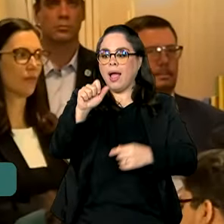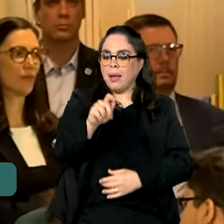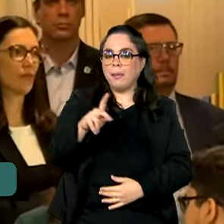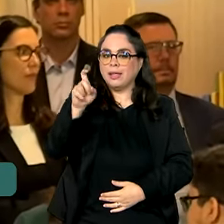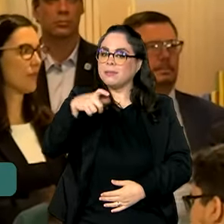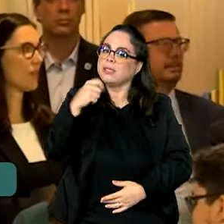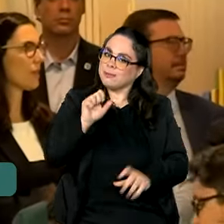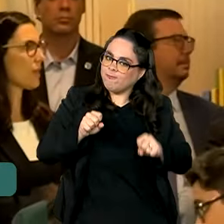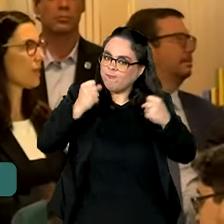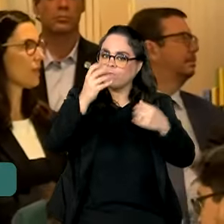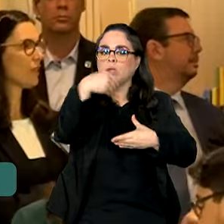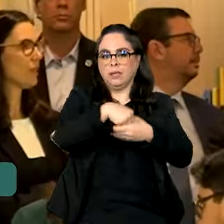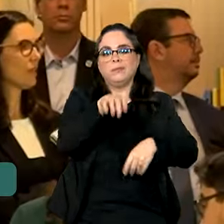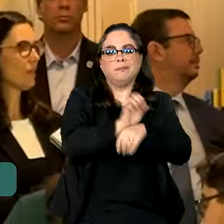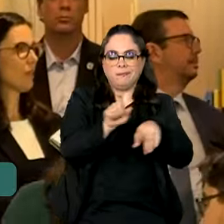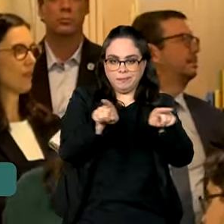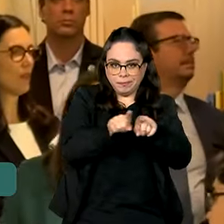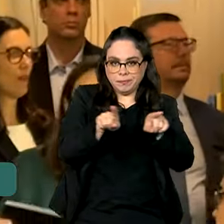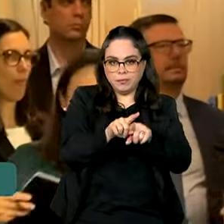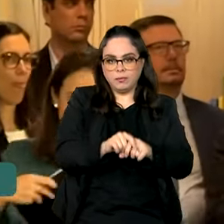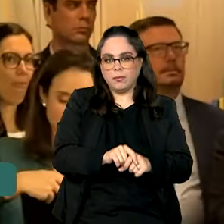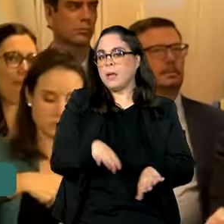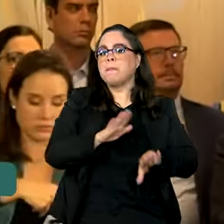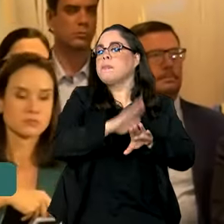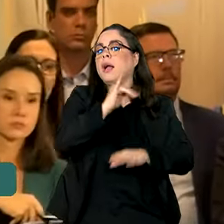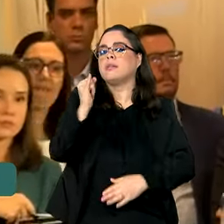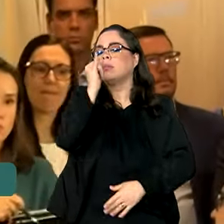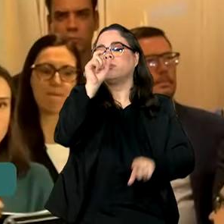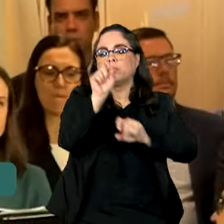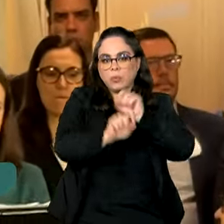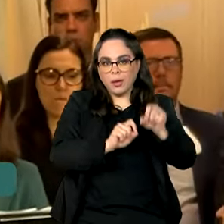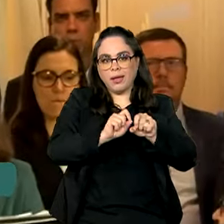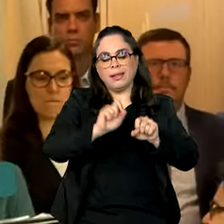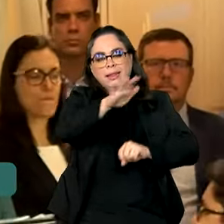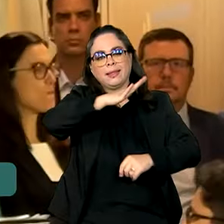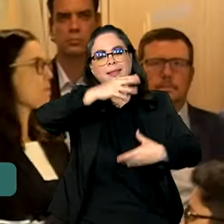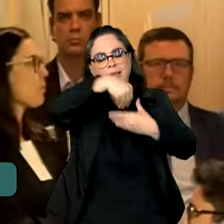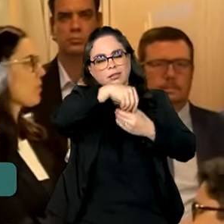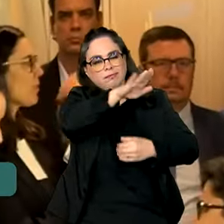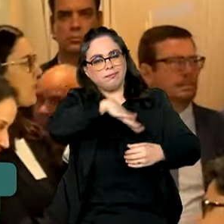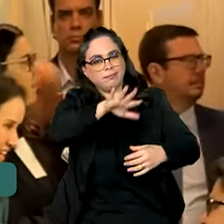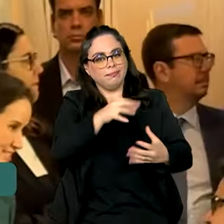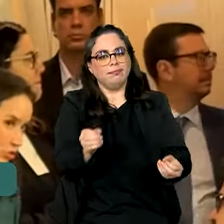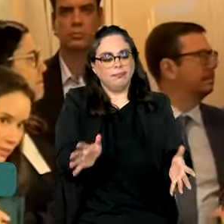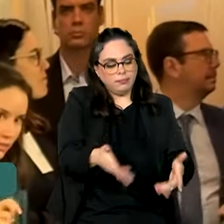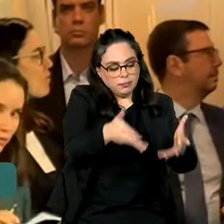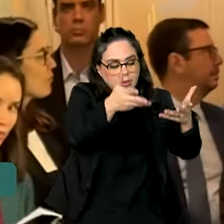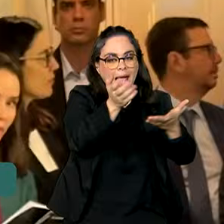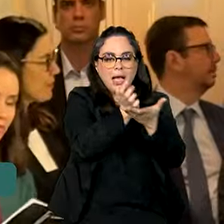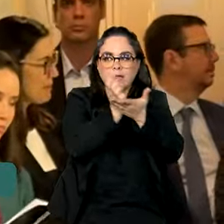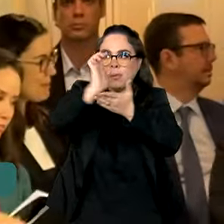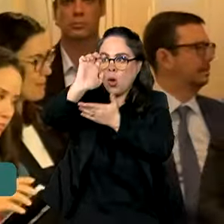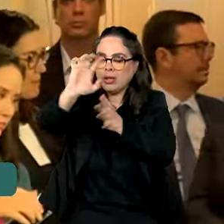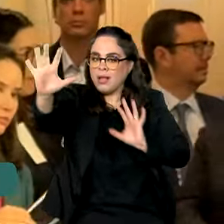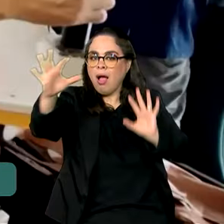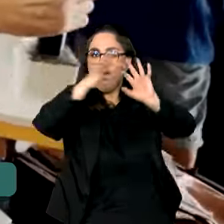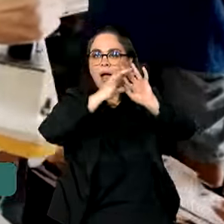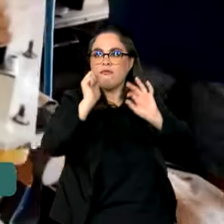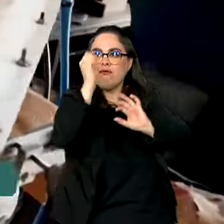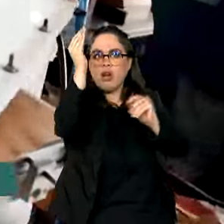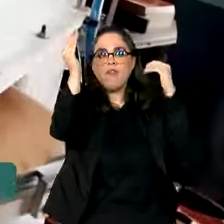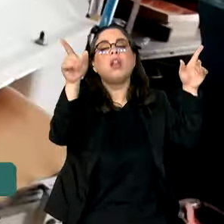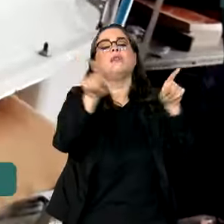forte aqui também. E mais ainda, no aspecto de promover as exportações também em São Paulo.